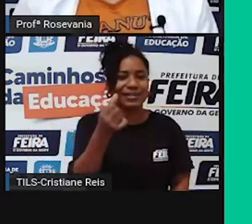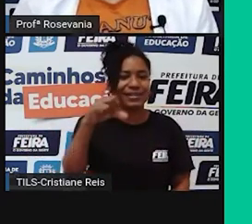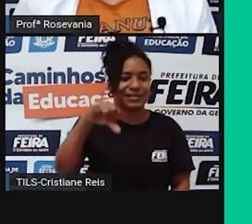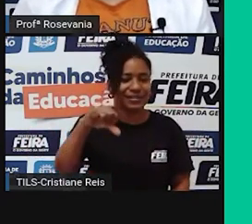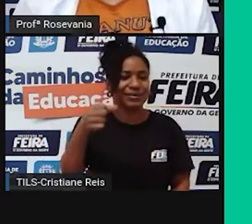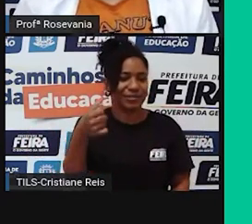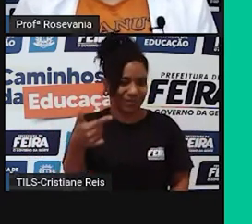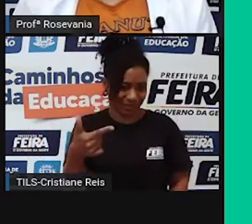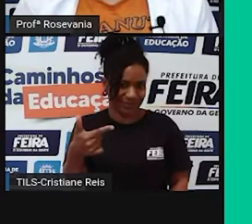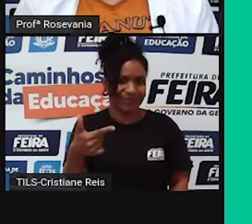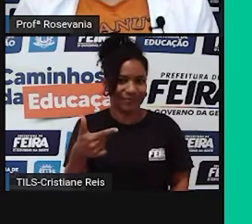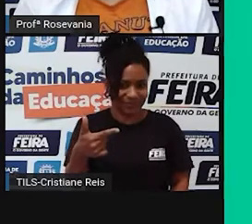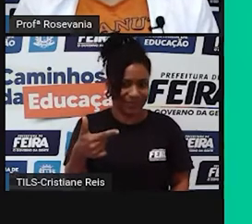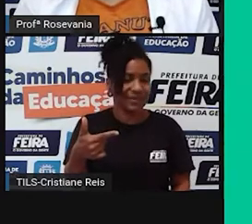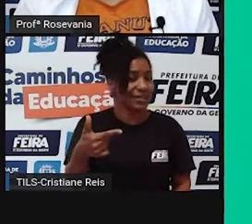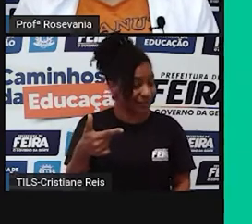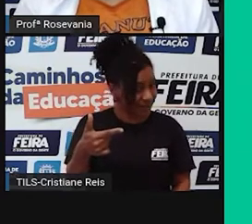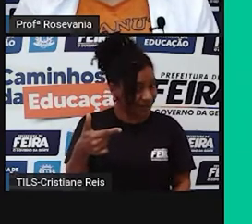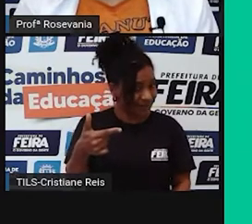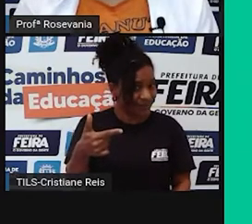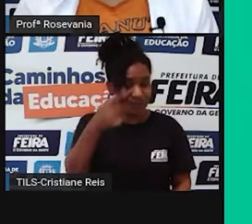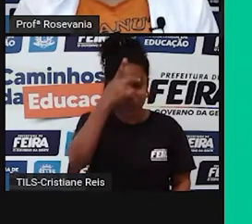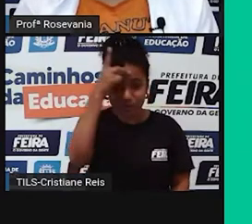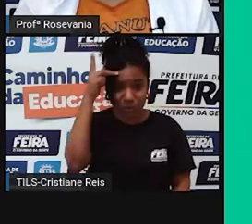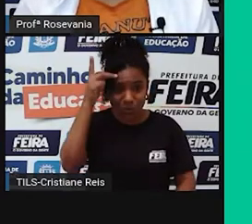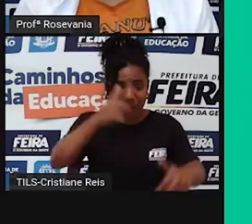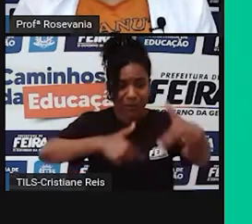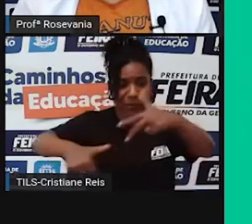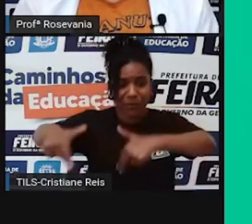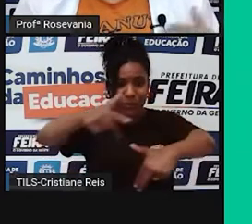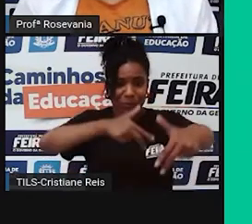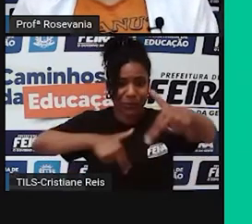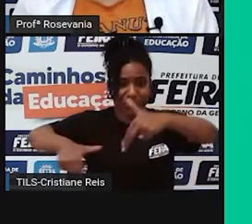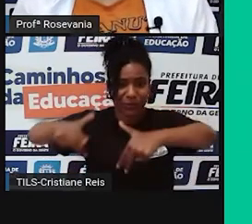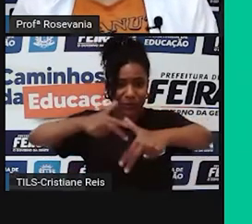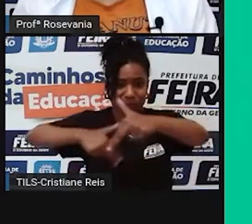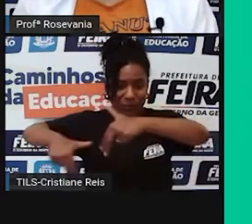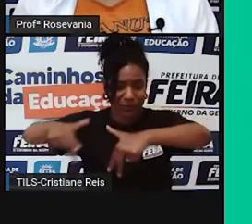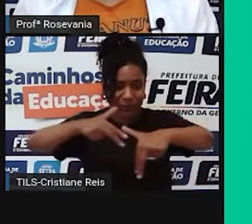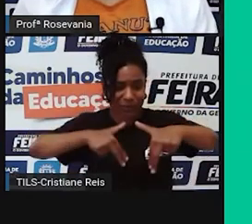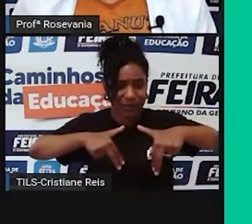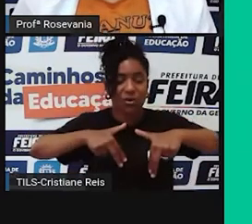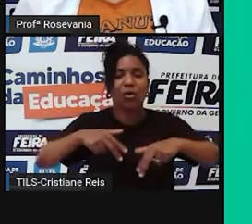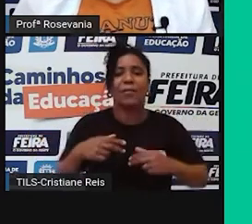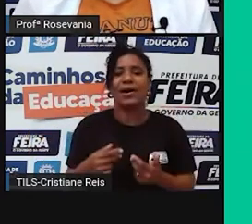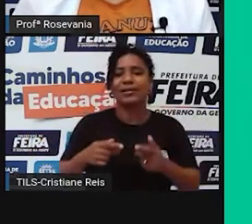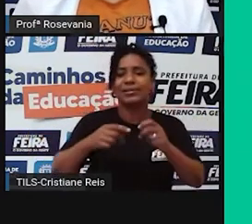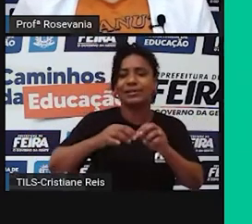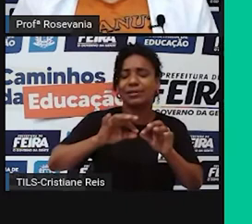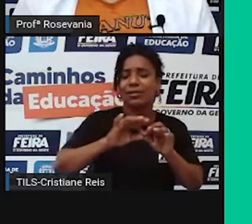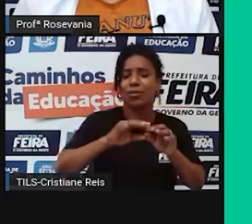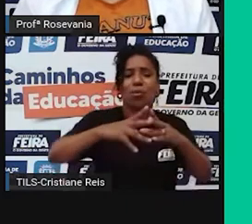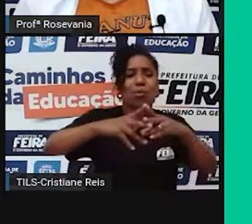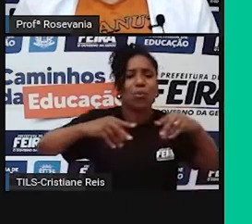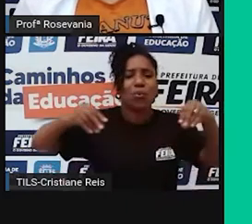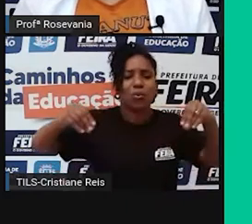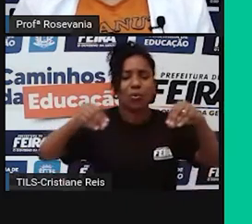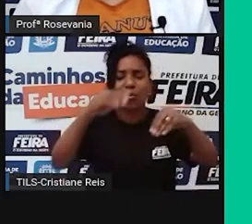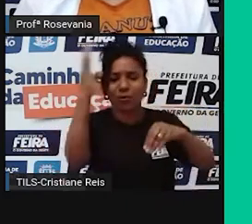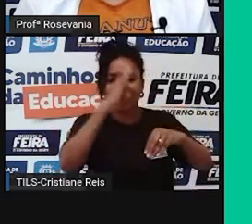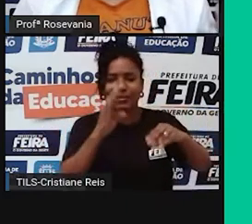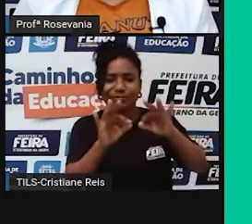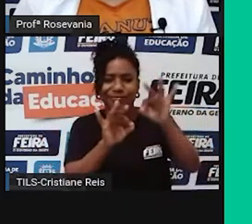692 habitantes. Nós temos uma área de 8 milhões